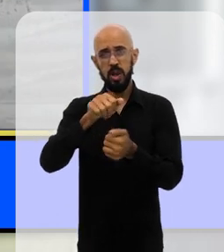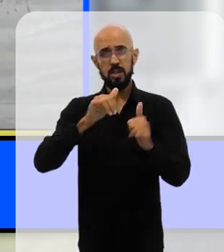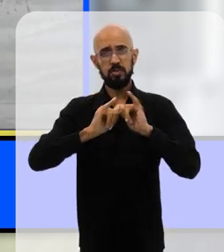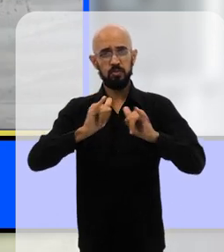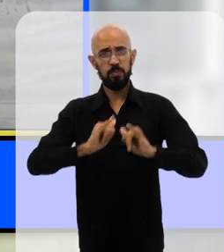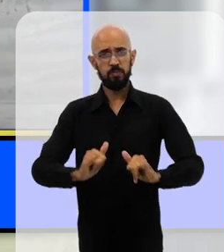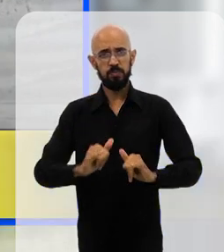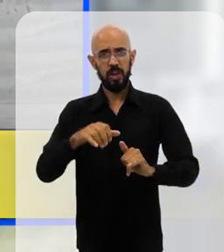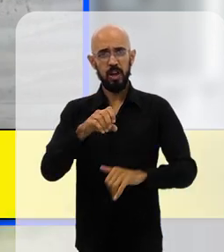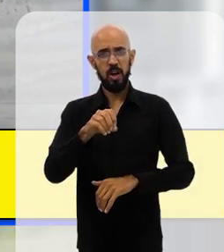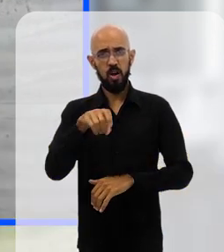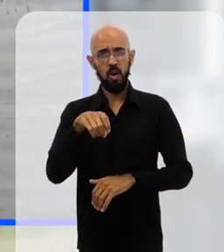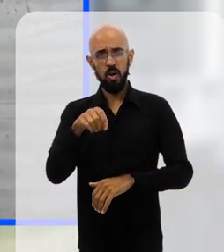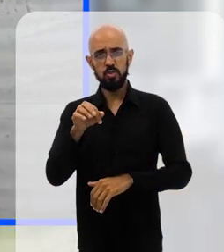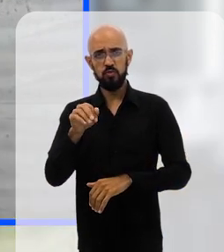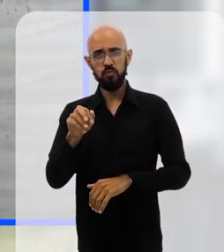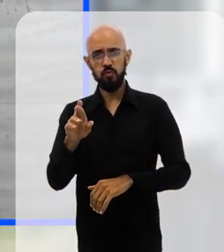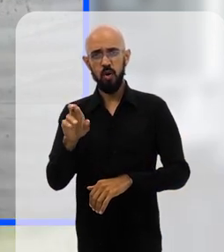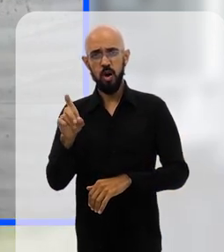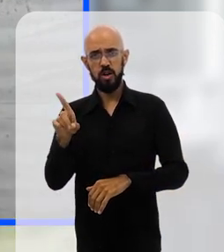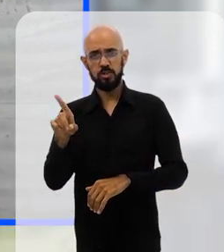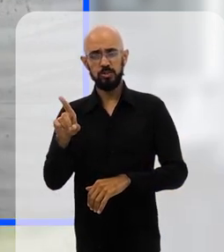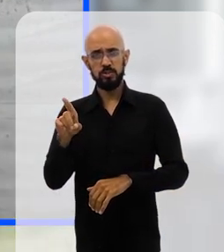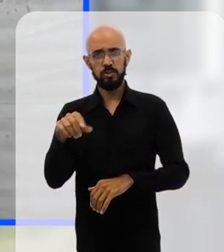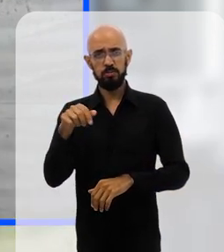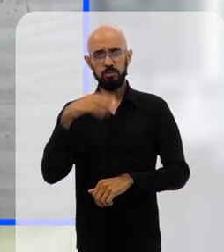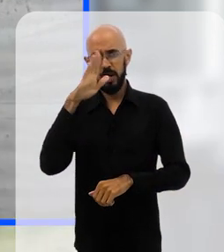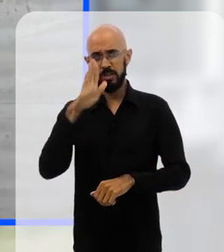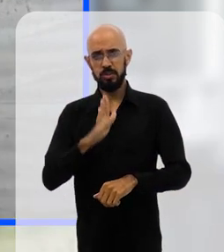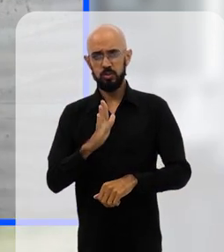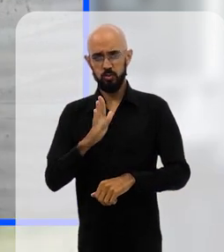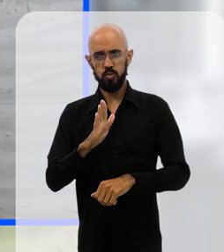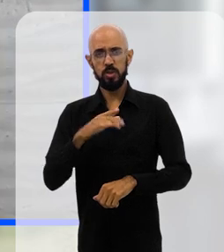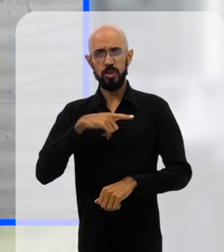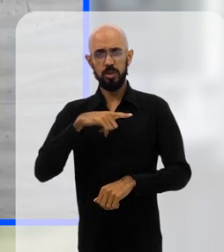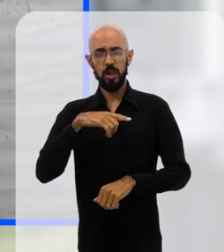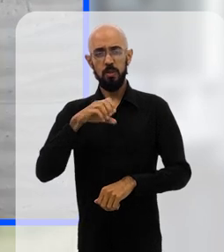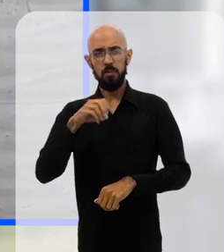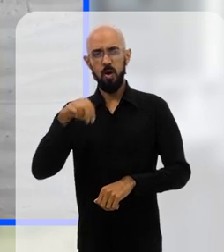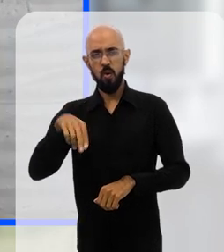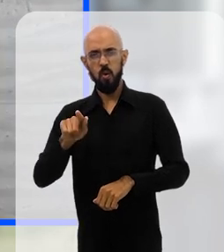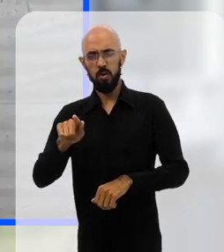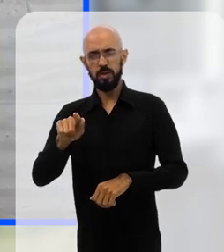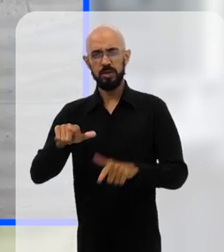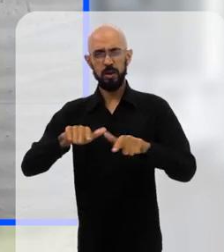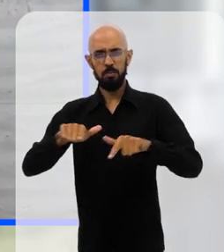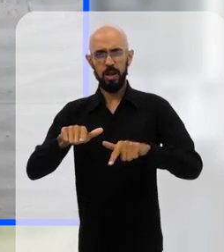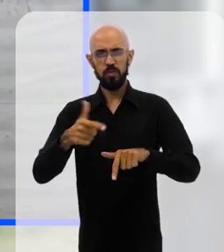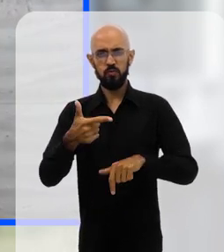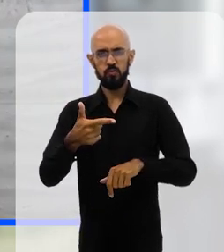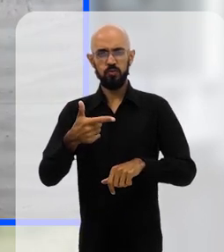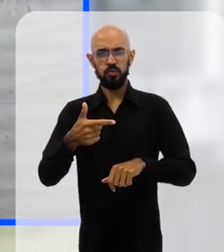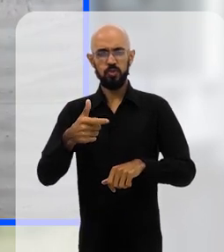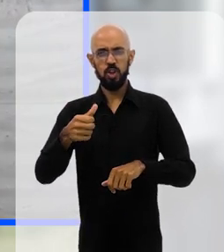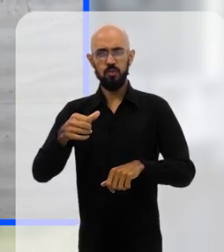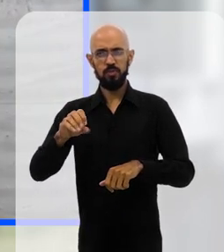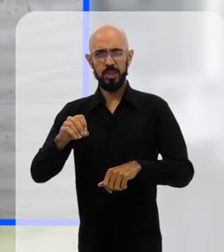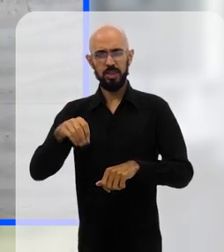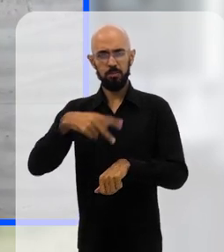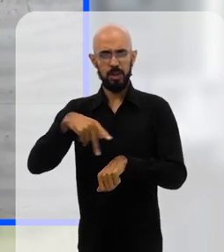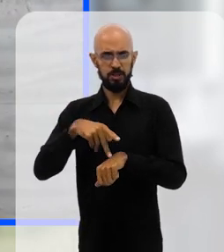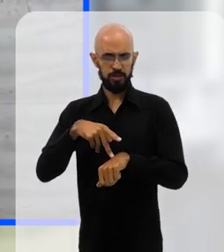relatório da Ops no Brasil, ONG que atua em 90 países. Desigualdade social, desigualdade econômica e